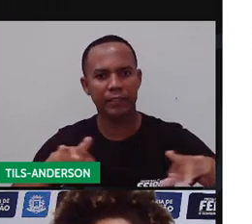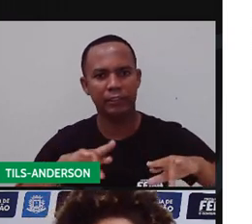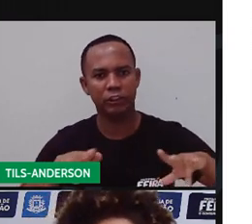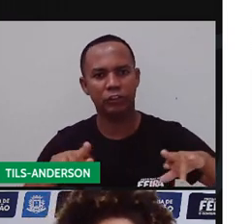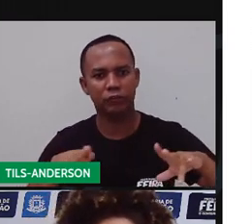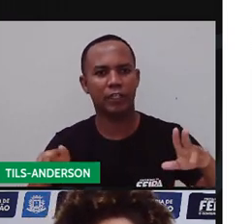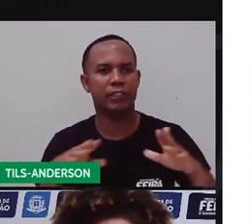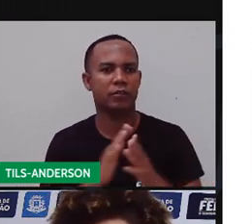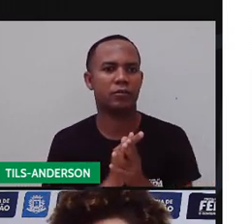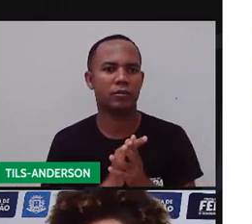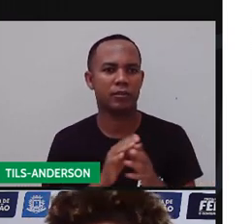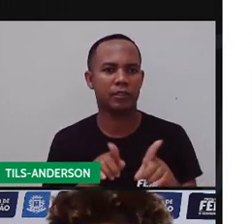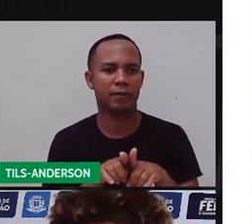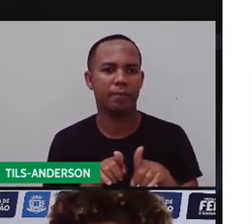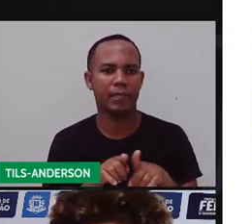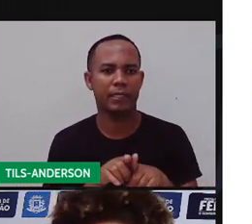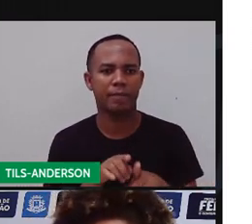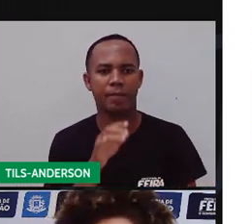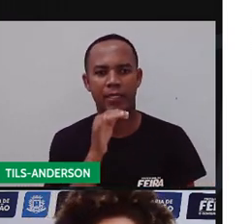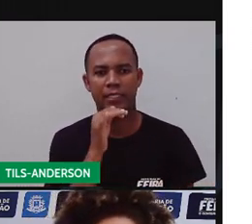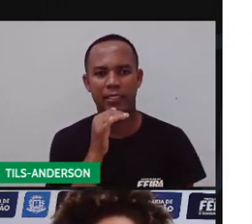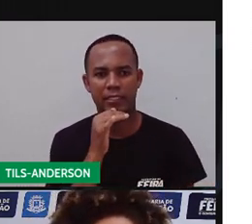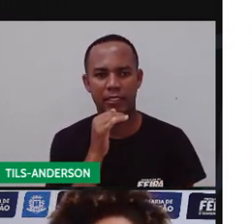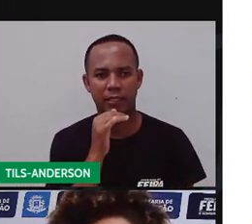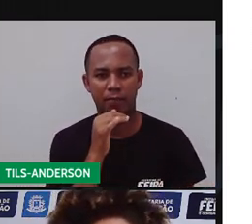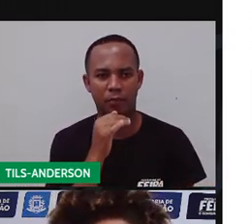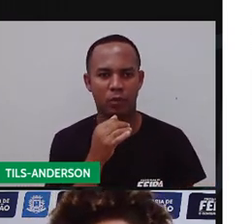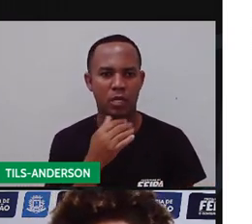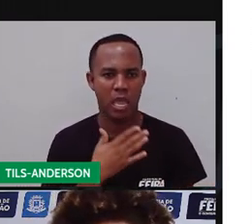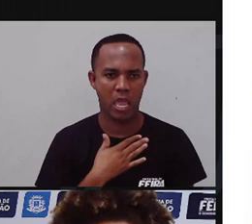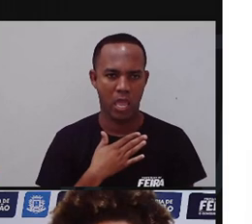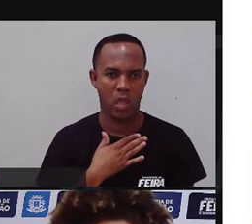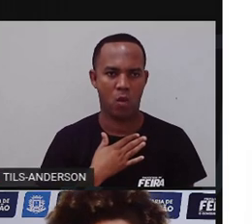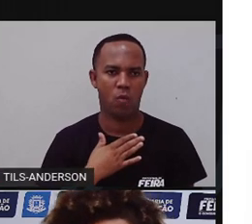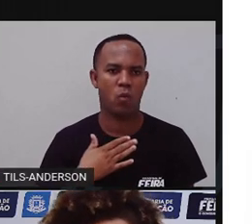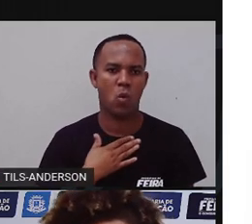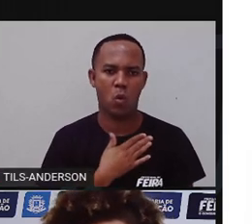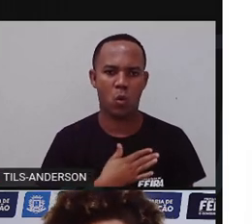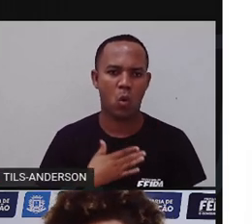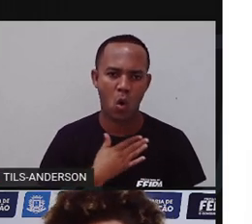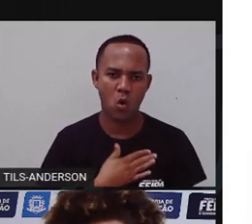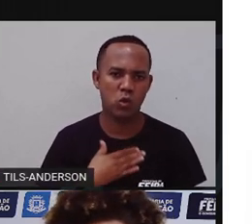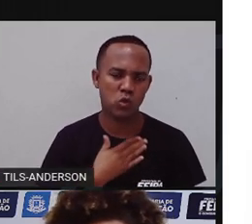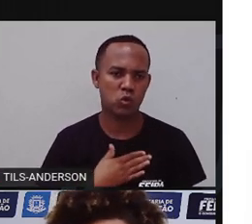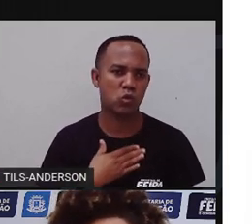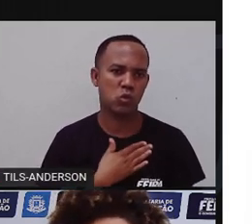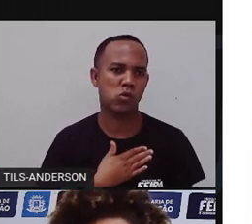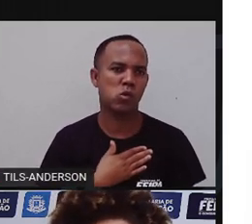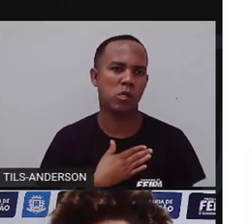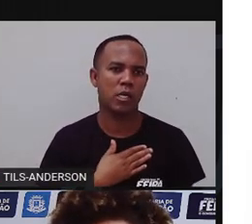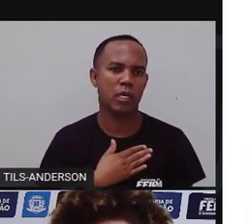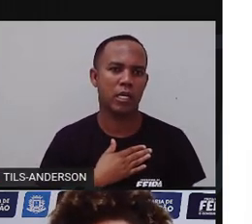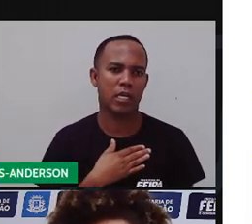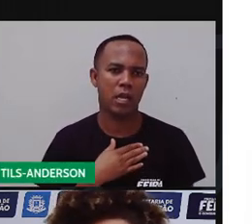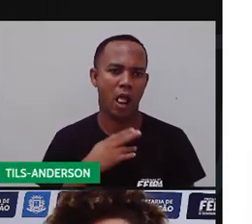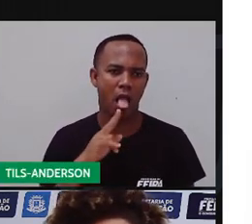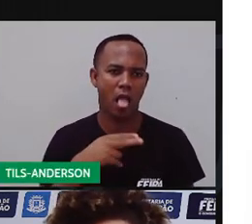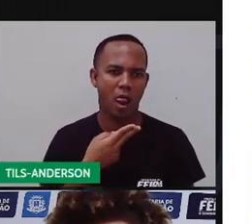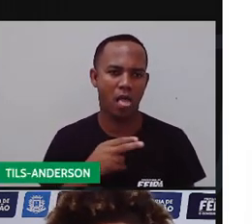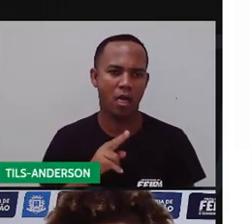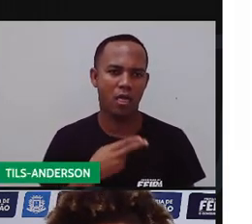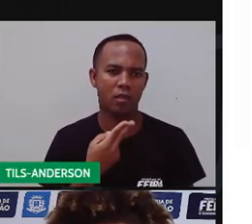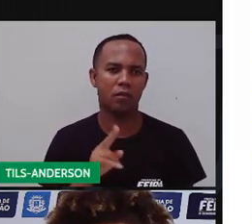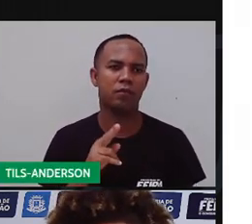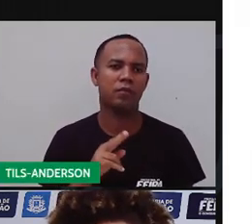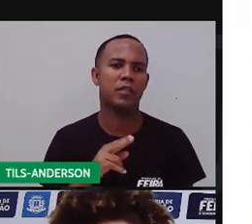Então, eu estou falando, né? Tem aqui. Gosto de sorvete de morango, chocolate, amendoim e